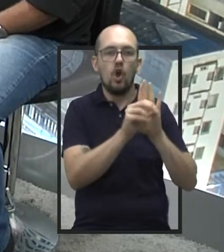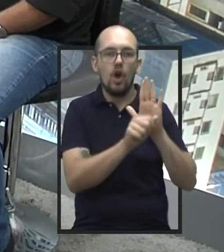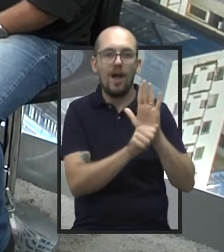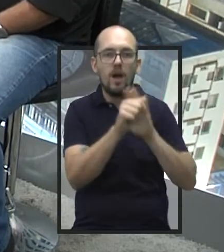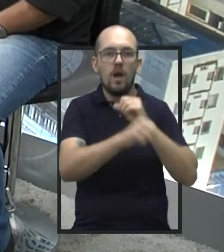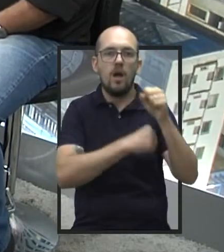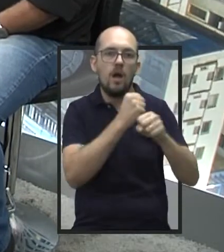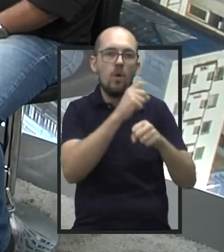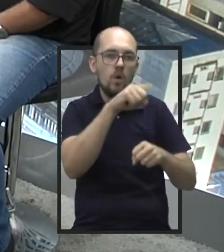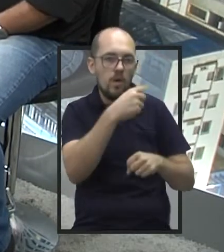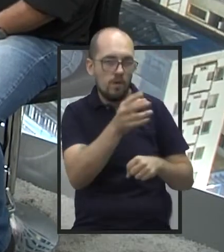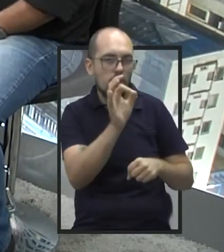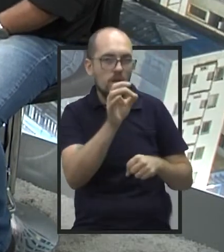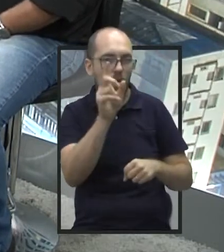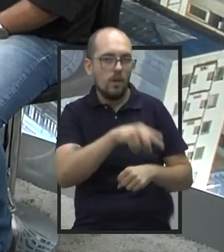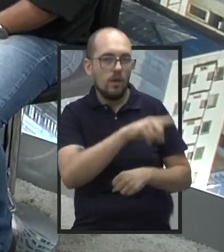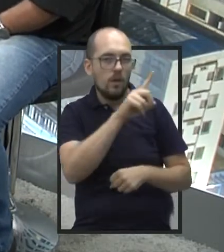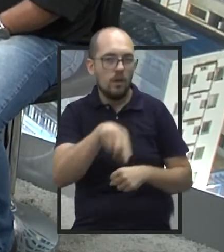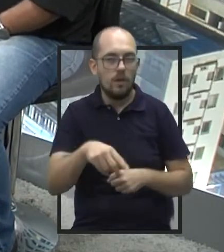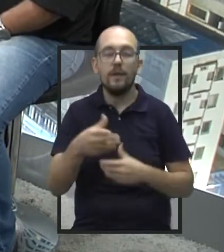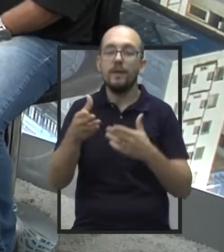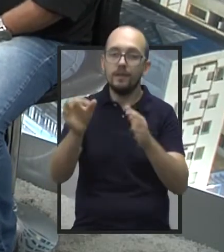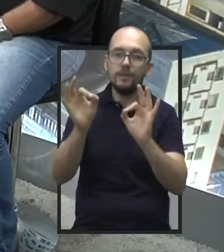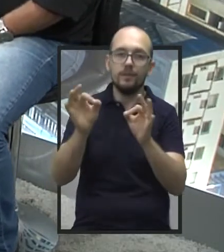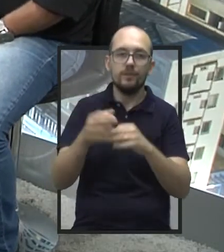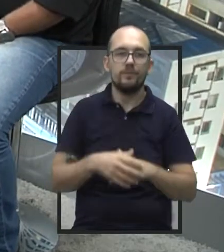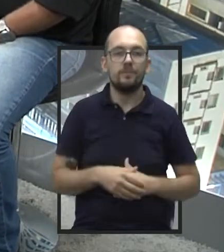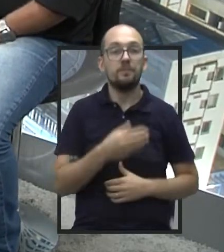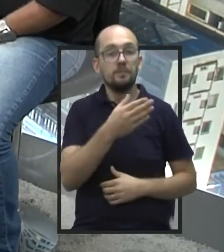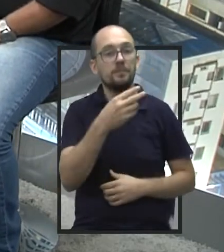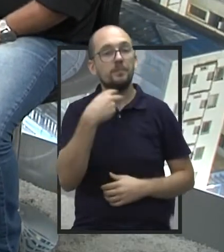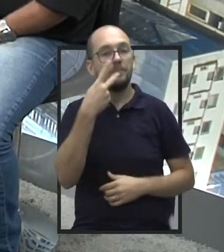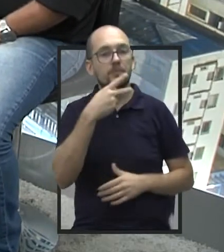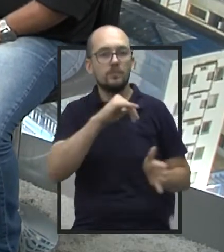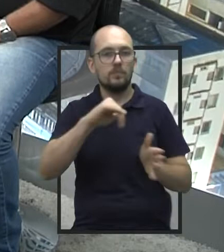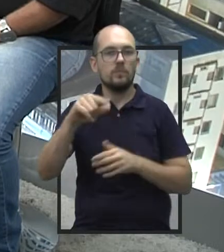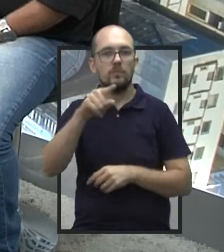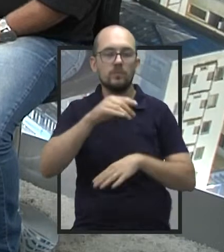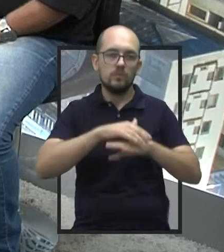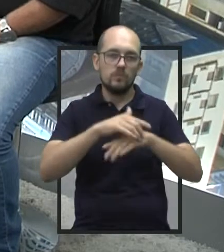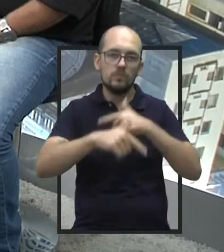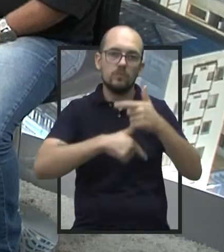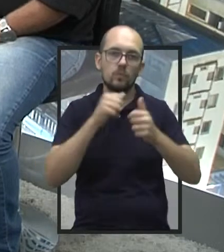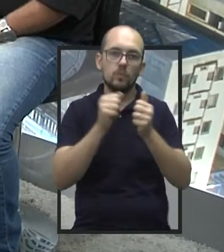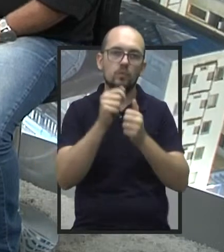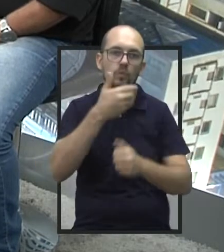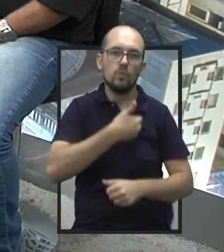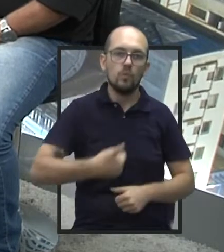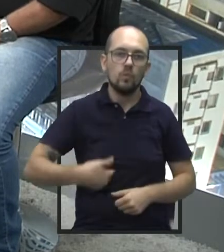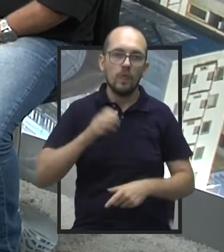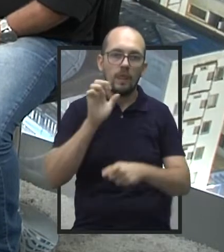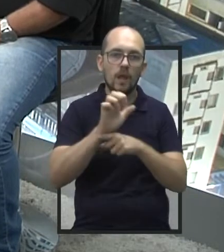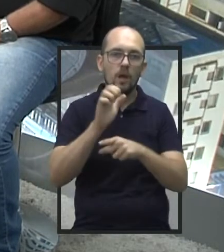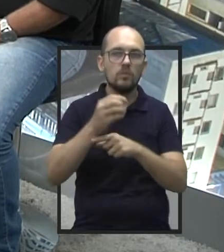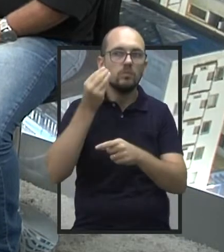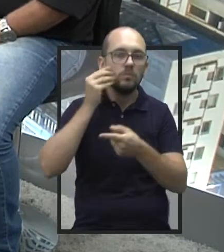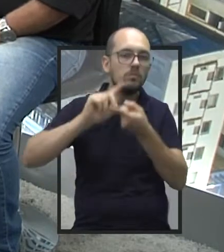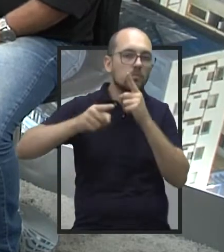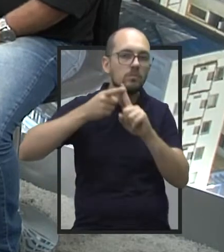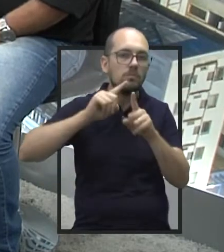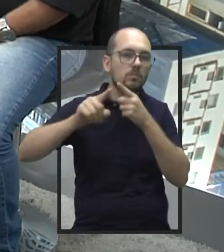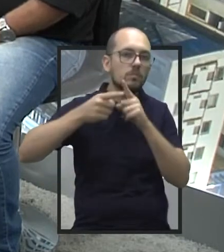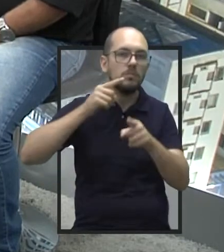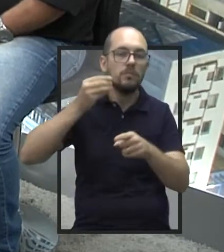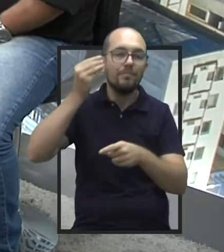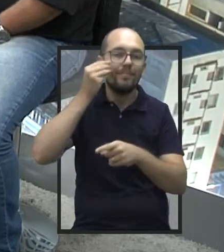ano, que acabaram sendo rejeitadas. Perfeitamente. Virador, o senhor também tem trabalhado junto ao governo do estado para tentar ajudar a